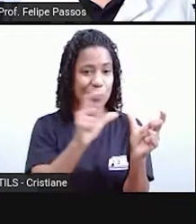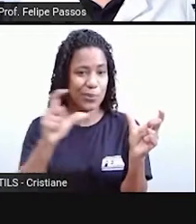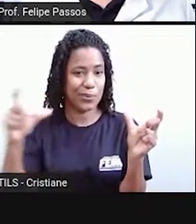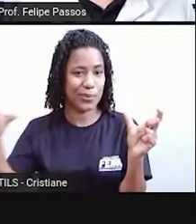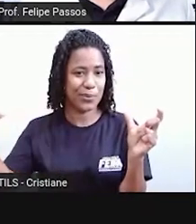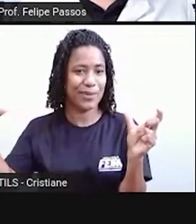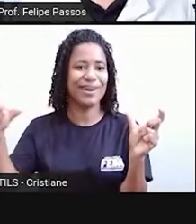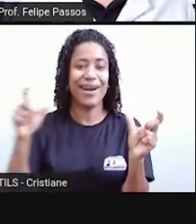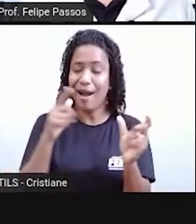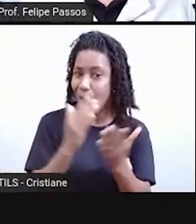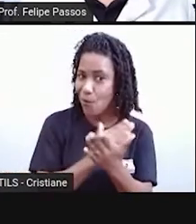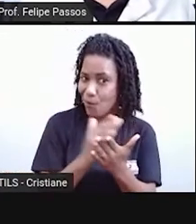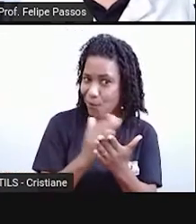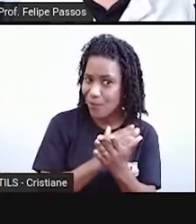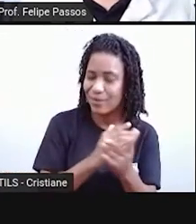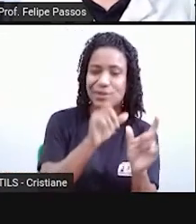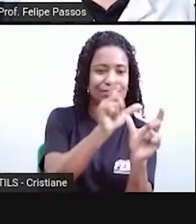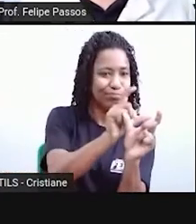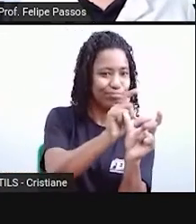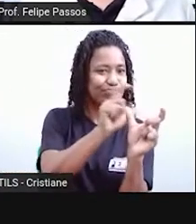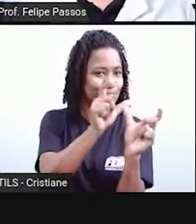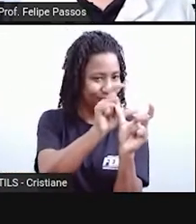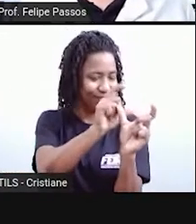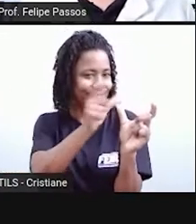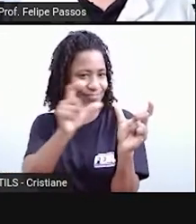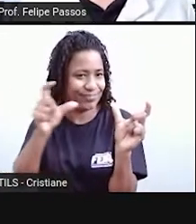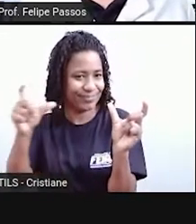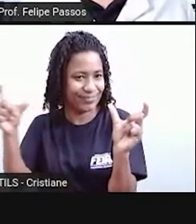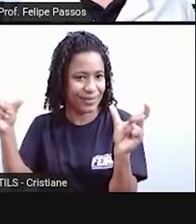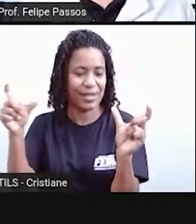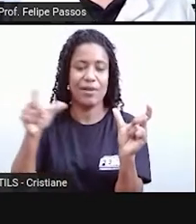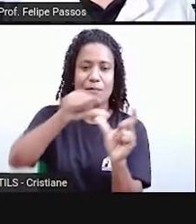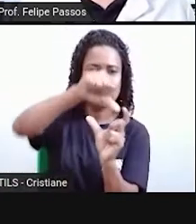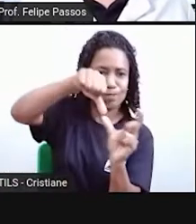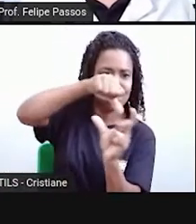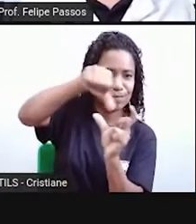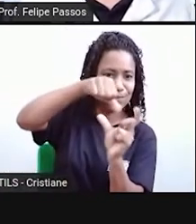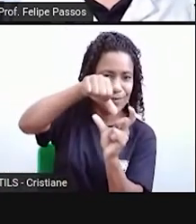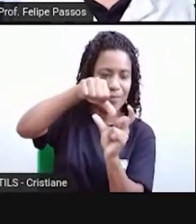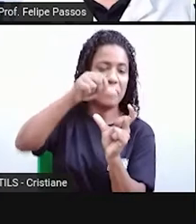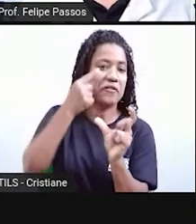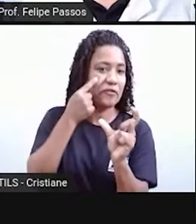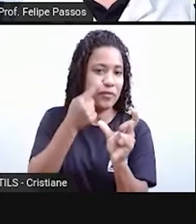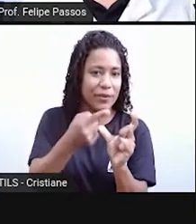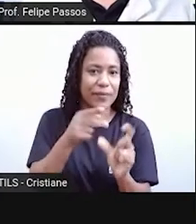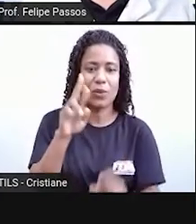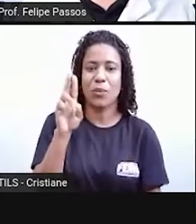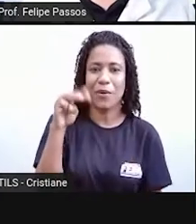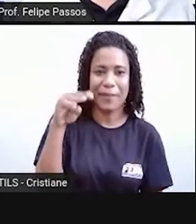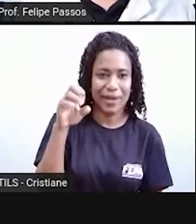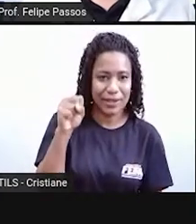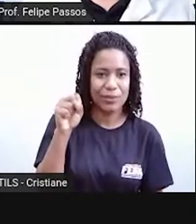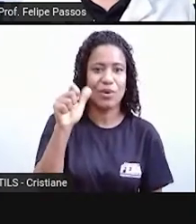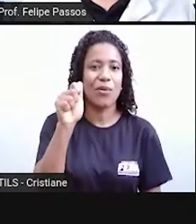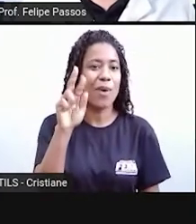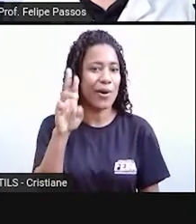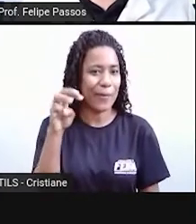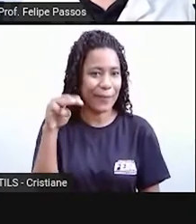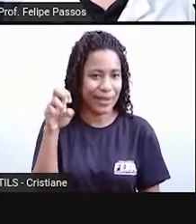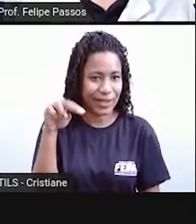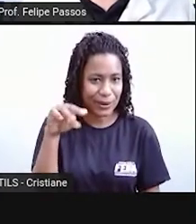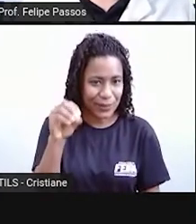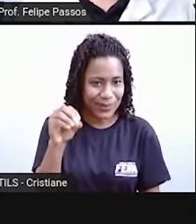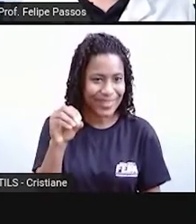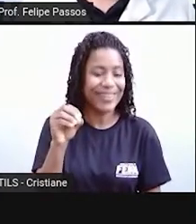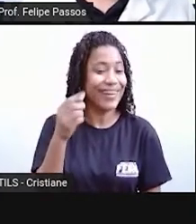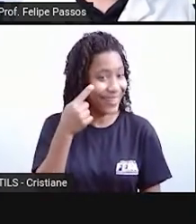tá? Algumas, tem várias outras que não estão aí nessa lista. Por exemplo, romeno, aromeno, lê aí comigo,